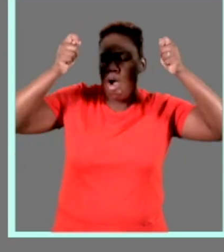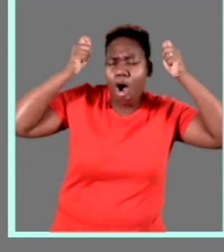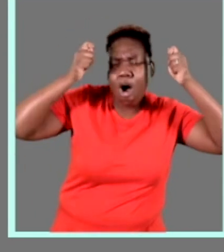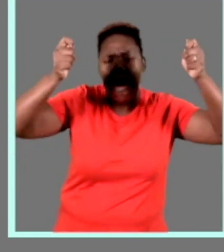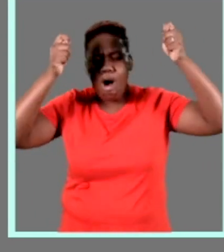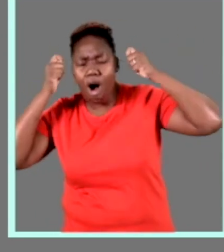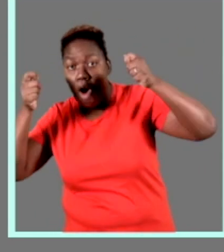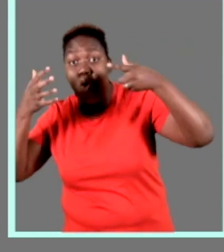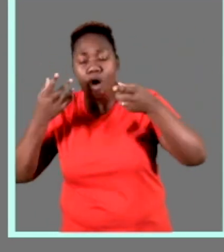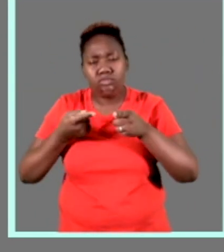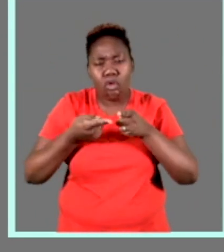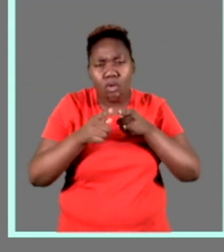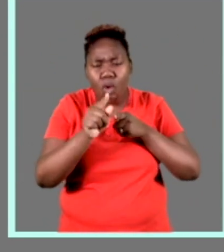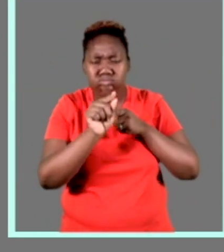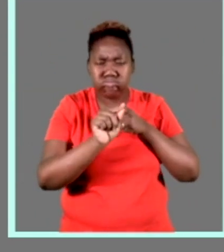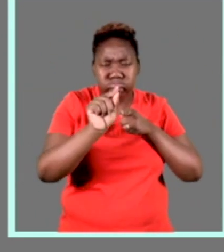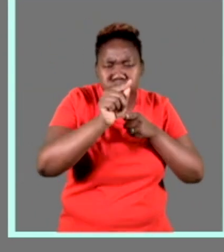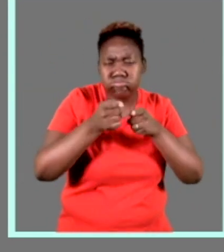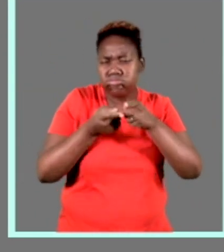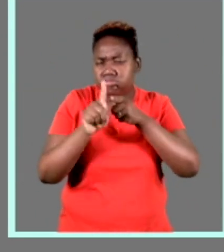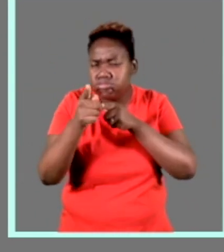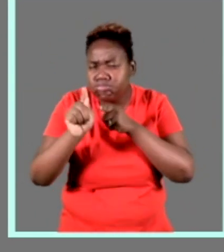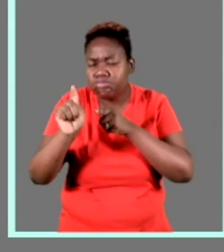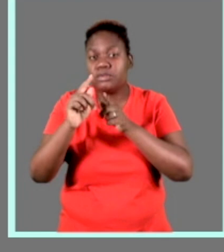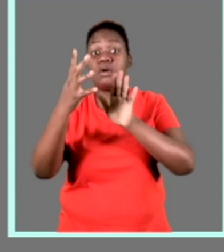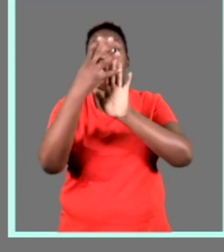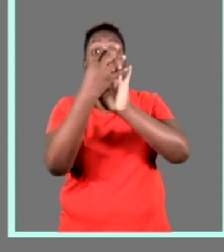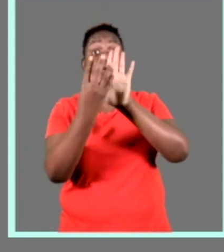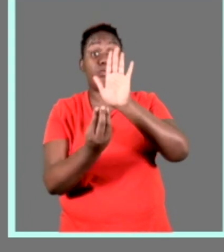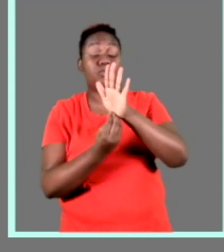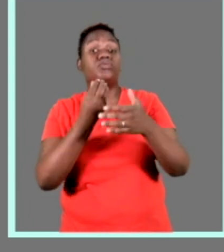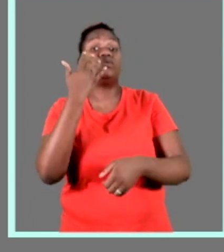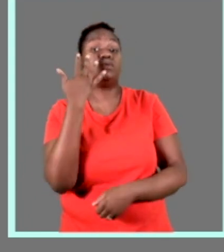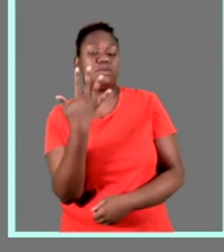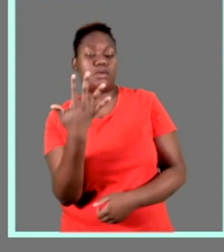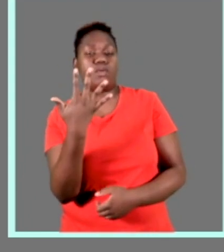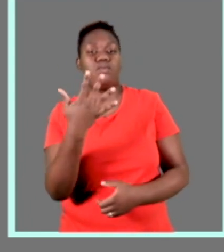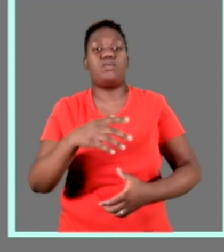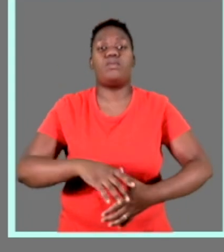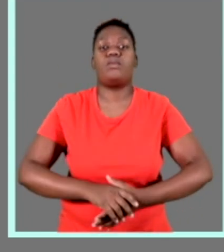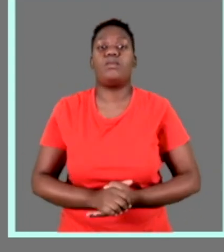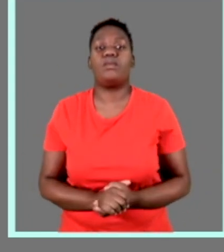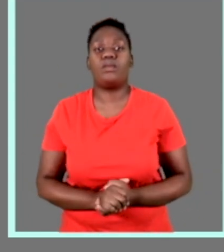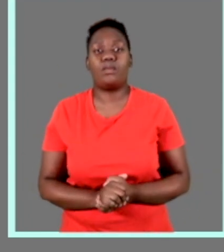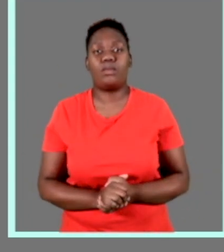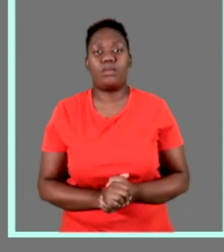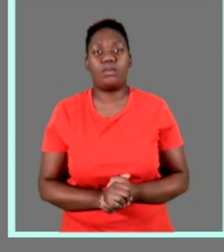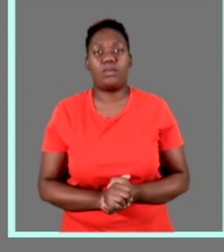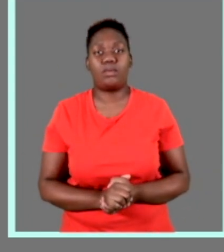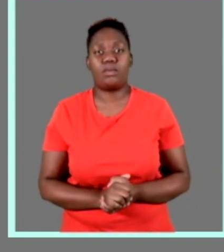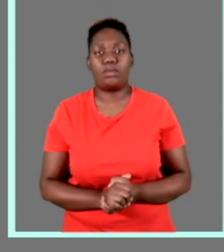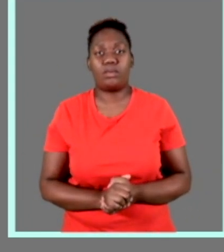Unicef nos distritos de Dondo, Nhamatanda, Muanza, Buzi, Gorongosa e